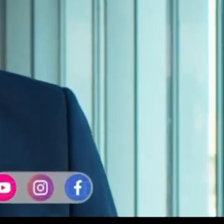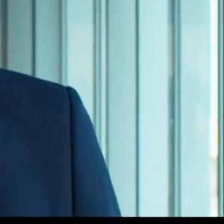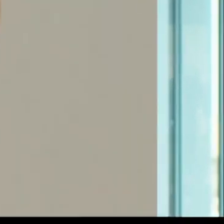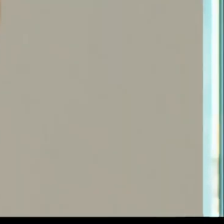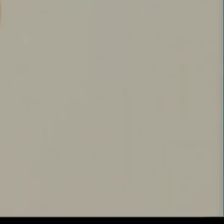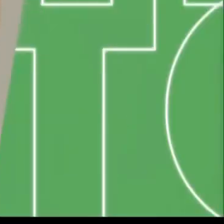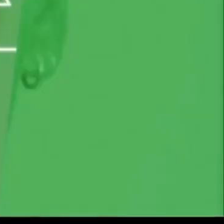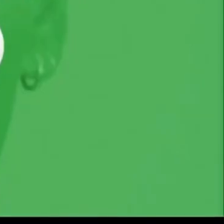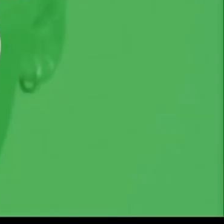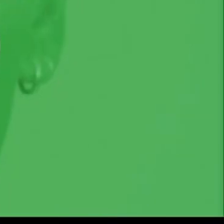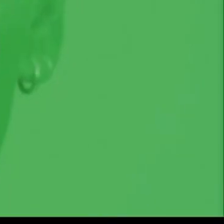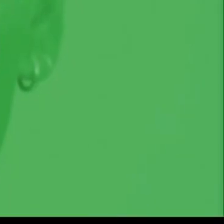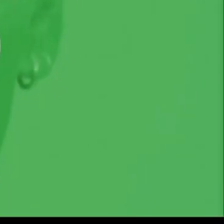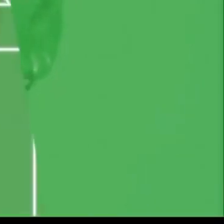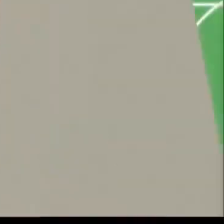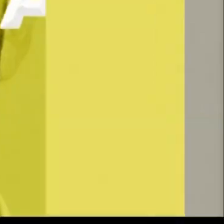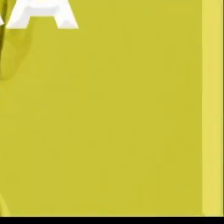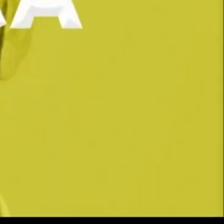oportunidades.